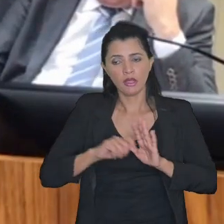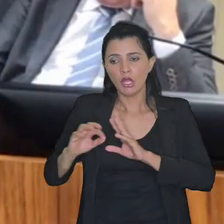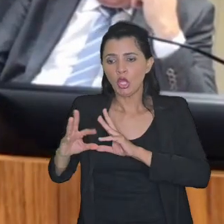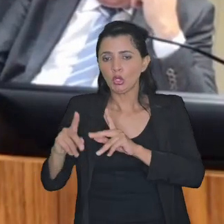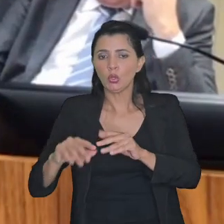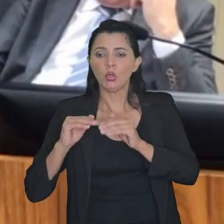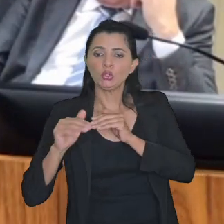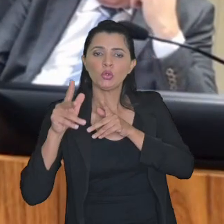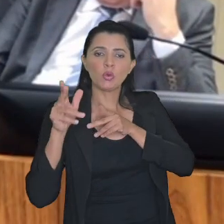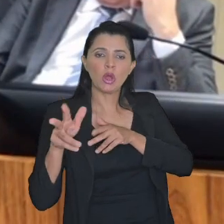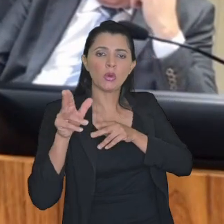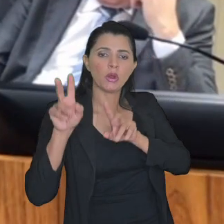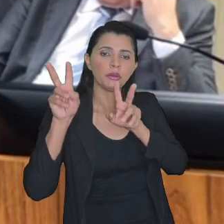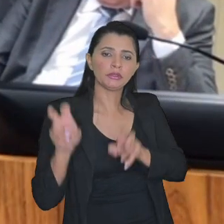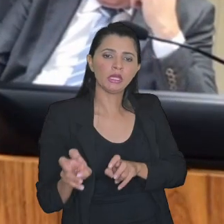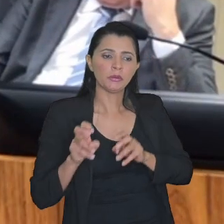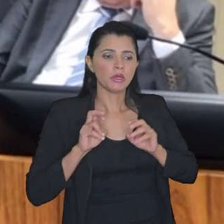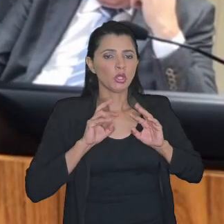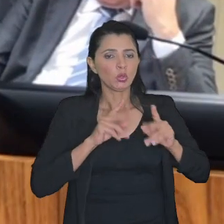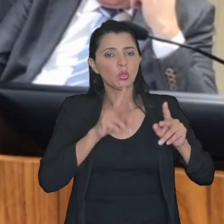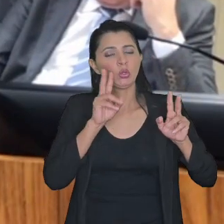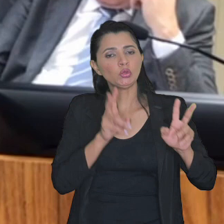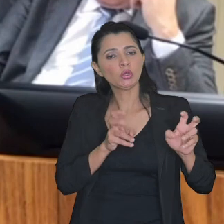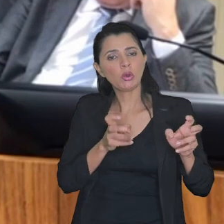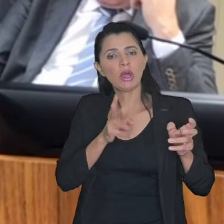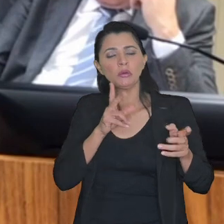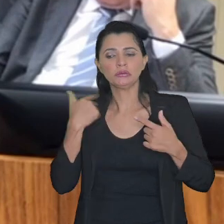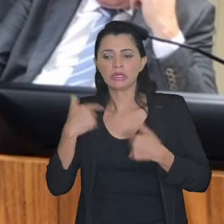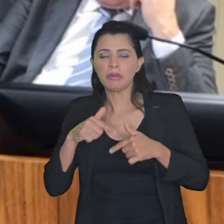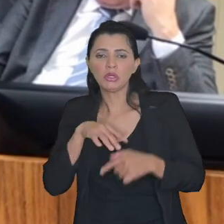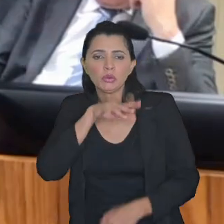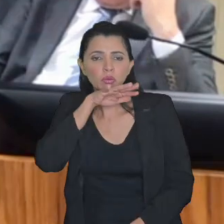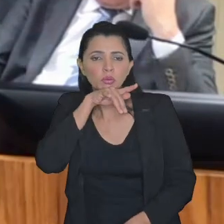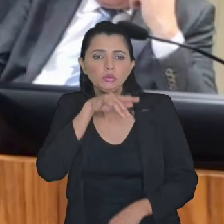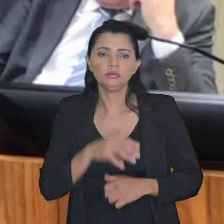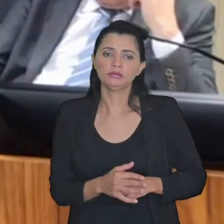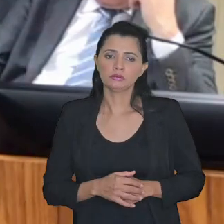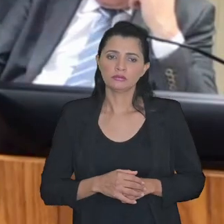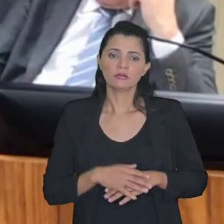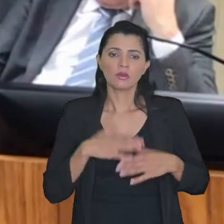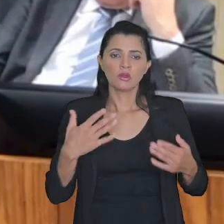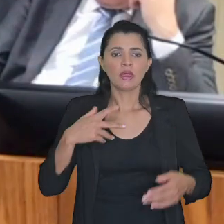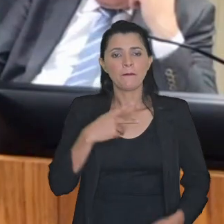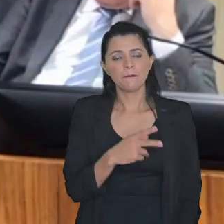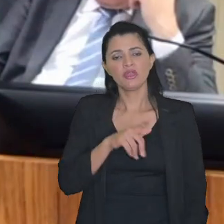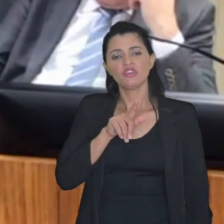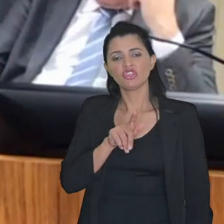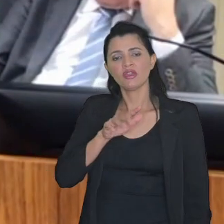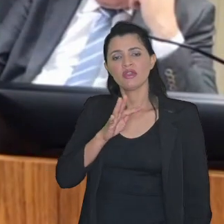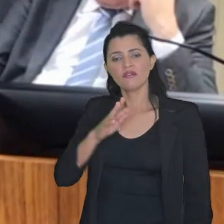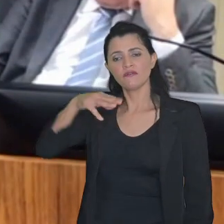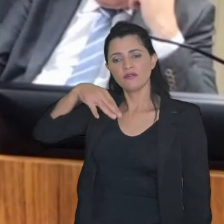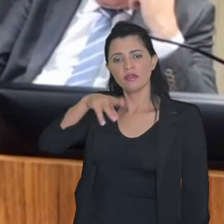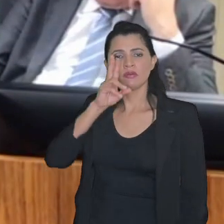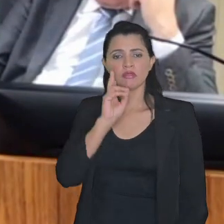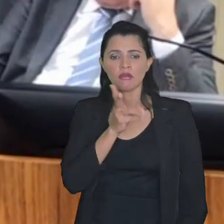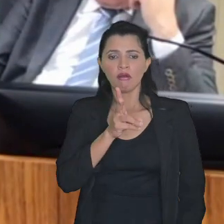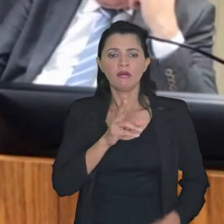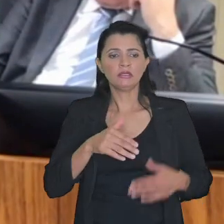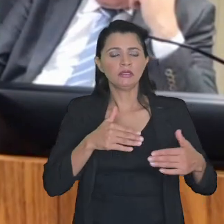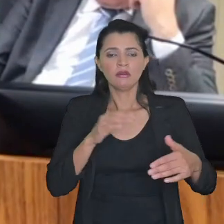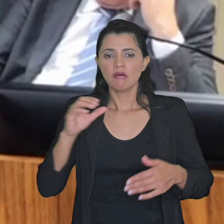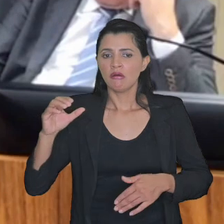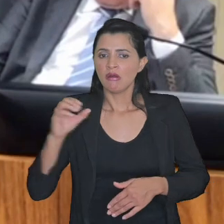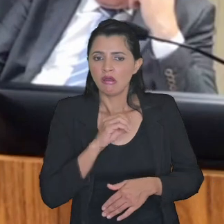fica planificado e todo mundo fica planificado fazendo um trabalho ruim enquanto a PGFN está caminhando